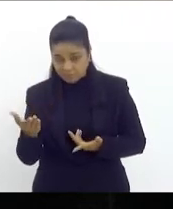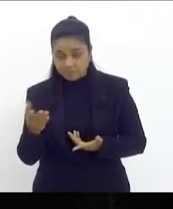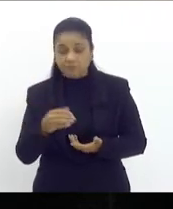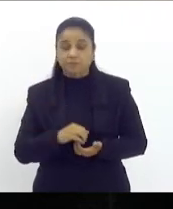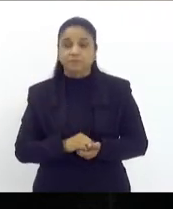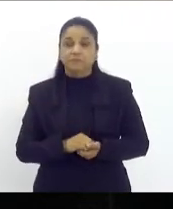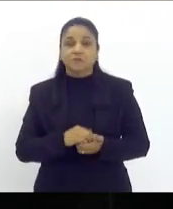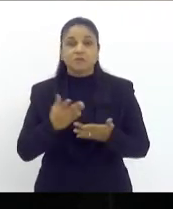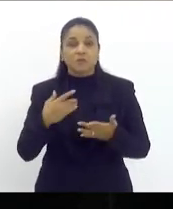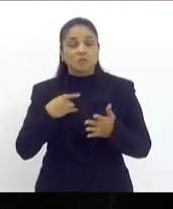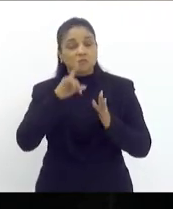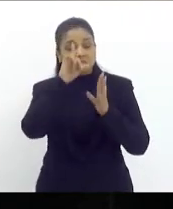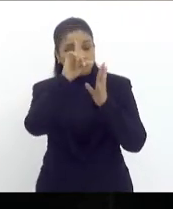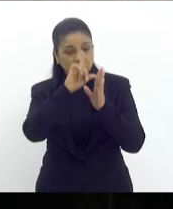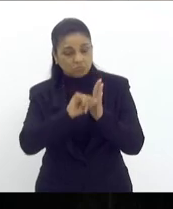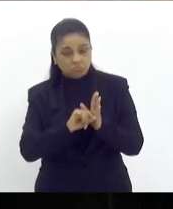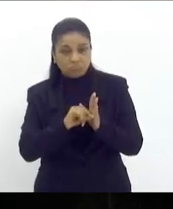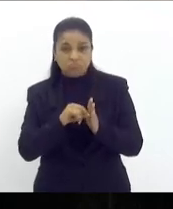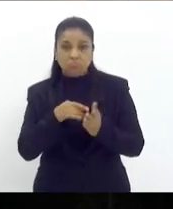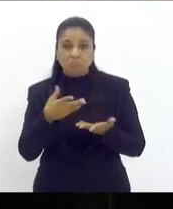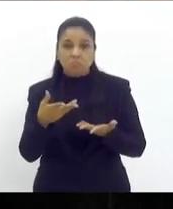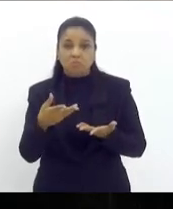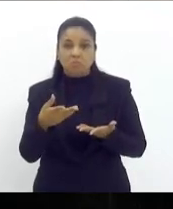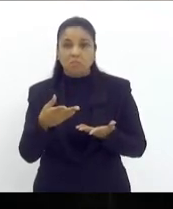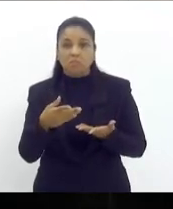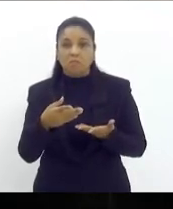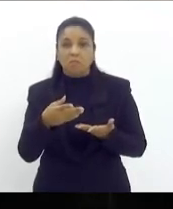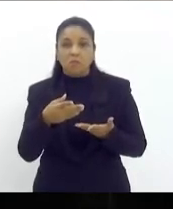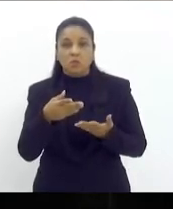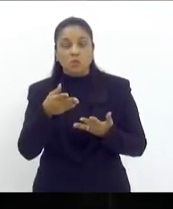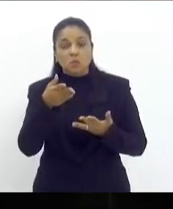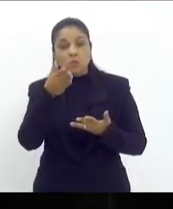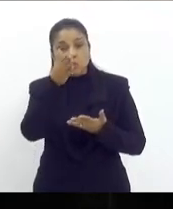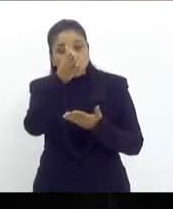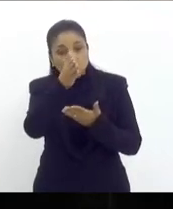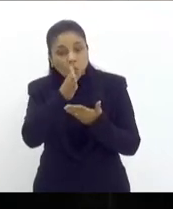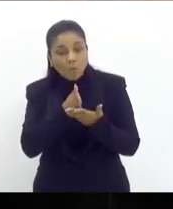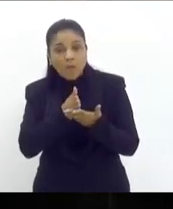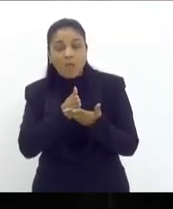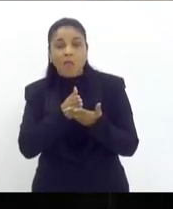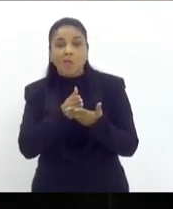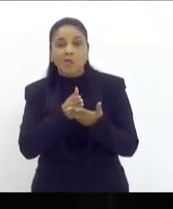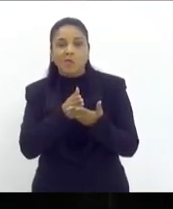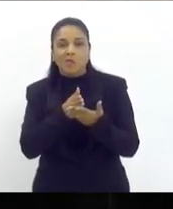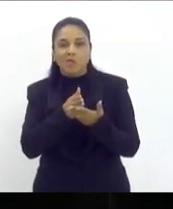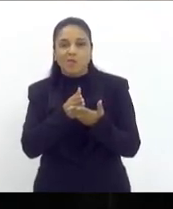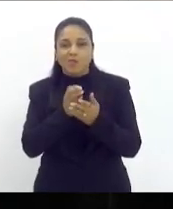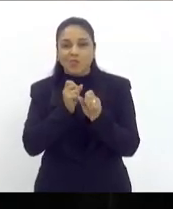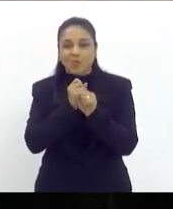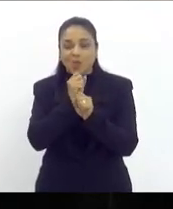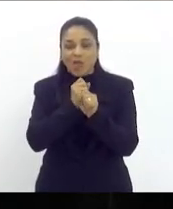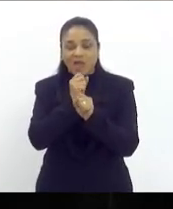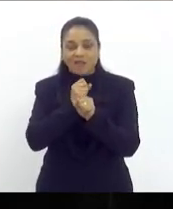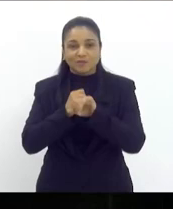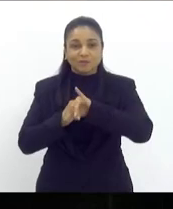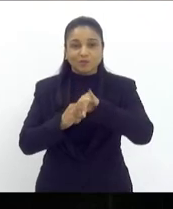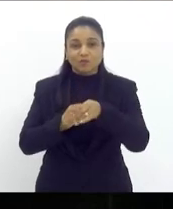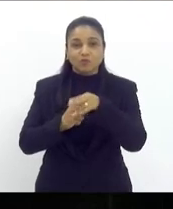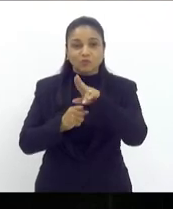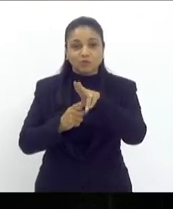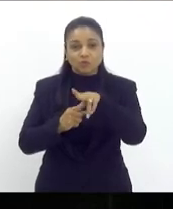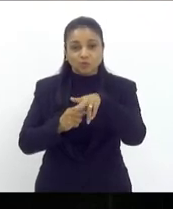redução abrupta de alíquota no meio do ano em pleno exercício orçamentário